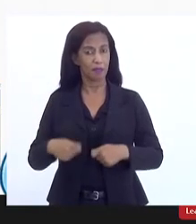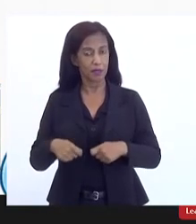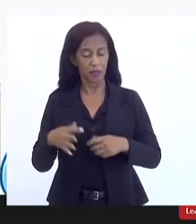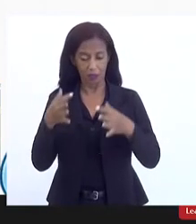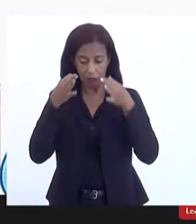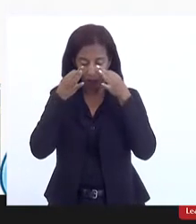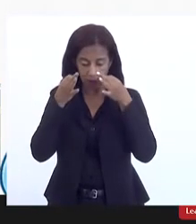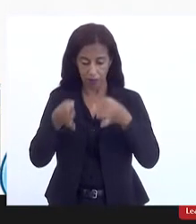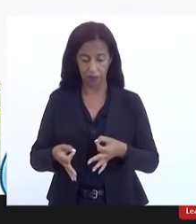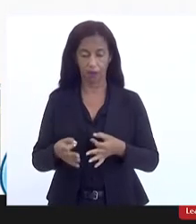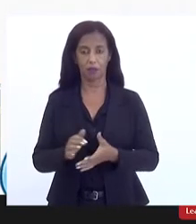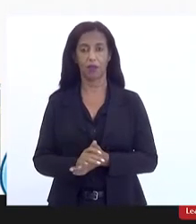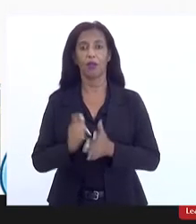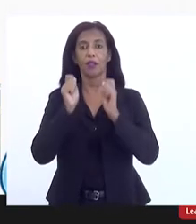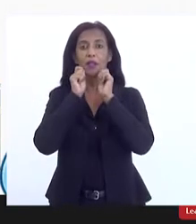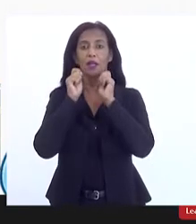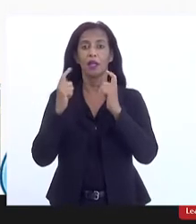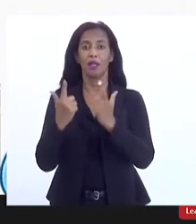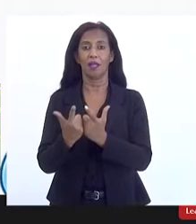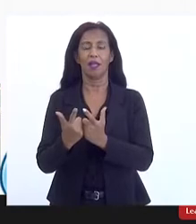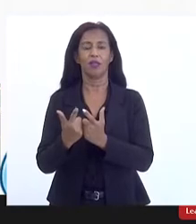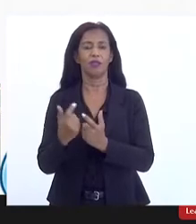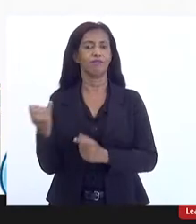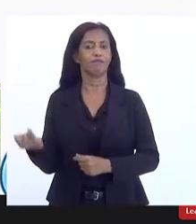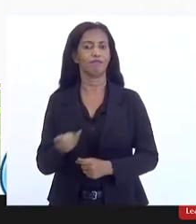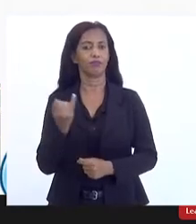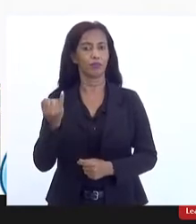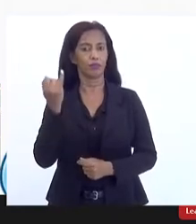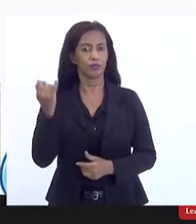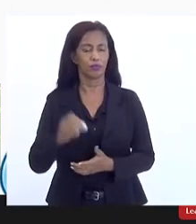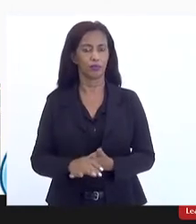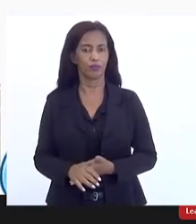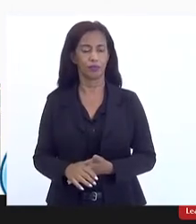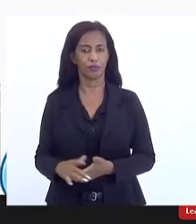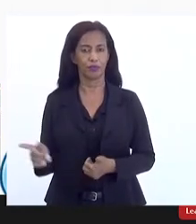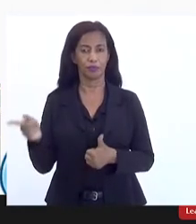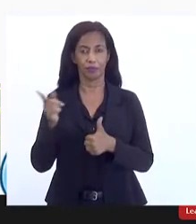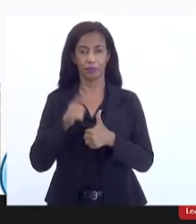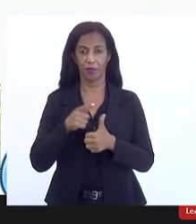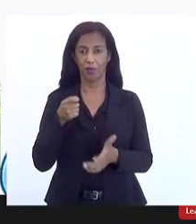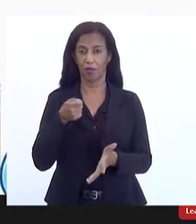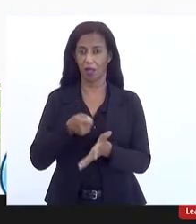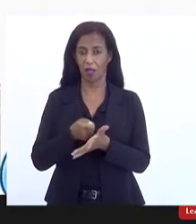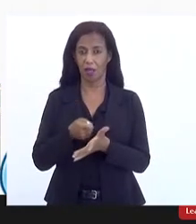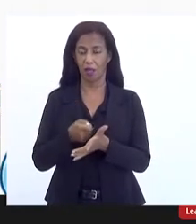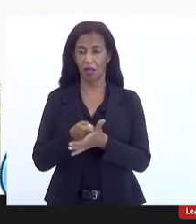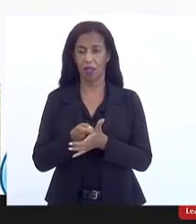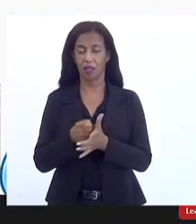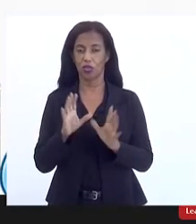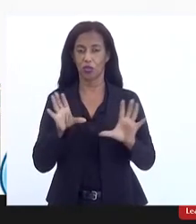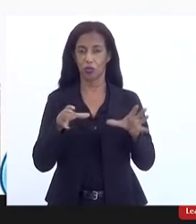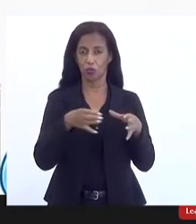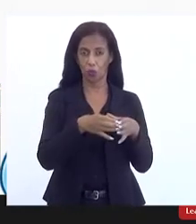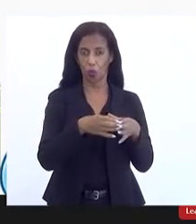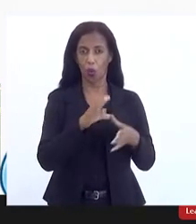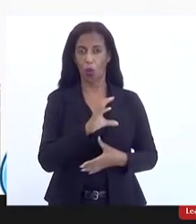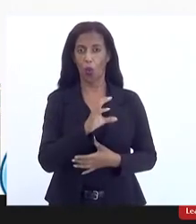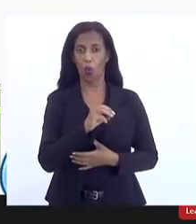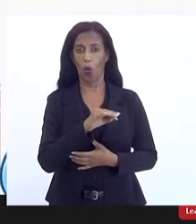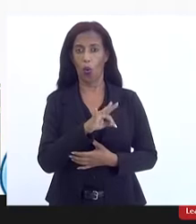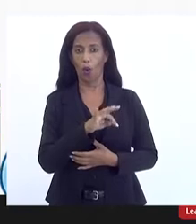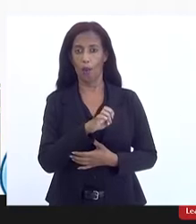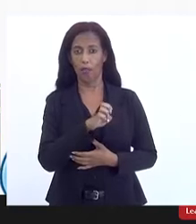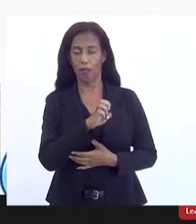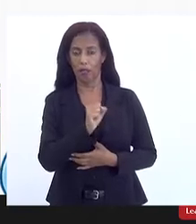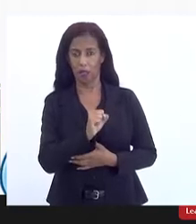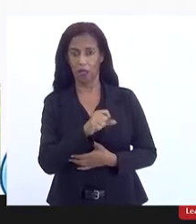atenção e a LERJ é fundamental para isso primeiro garantir o funcionamento dos comitês os comitês são